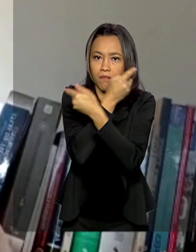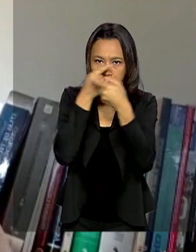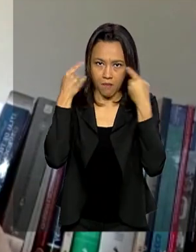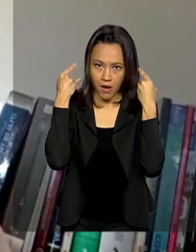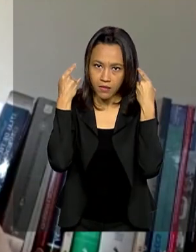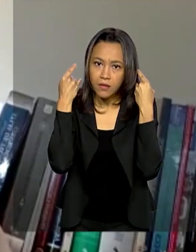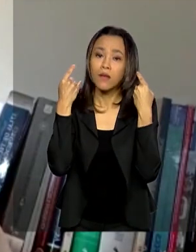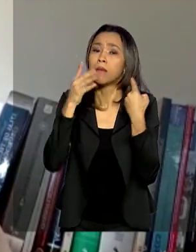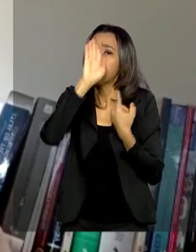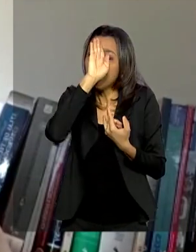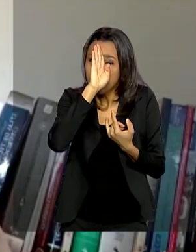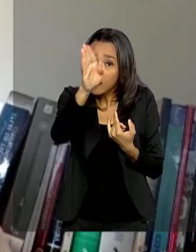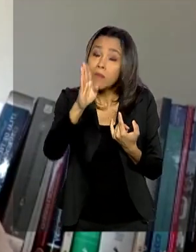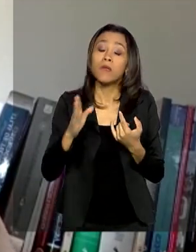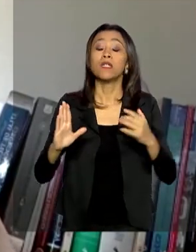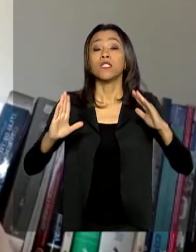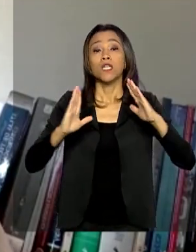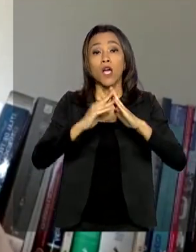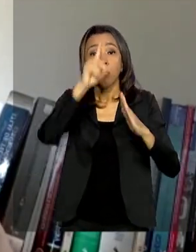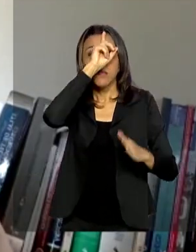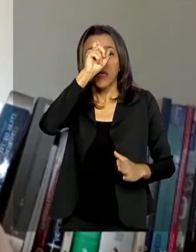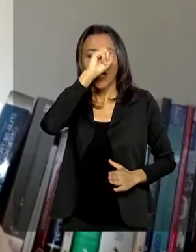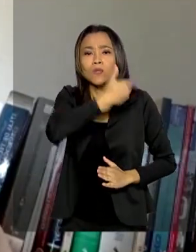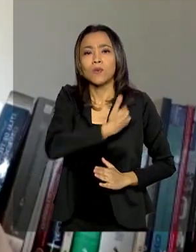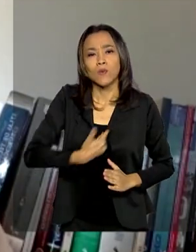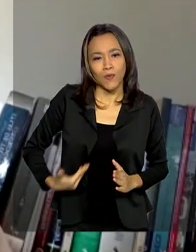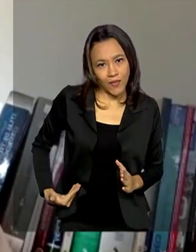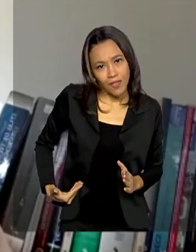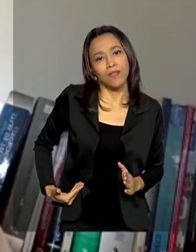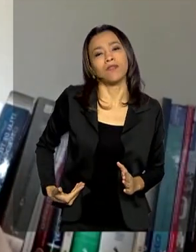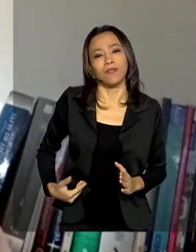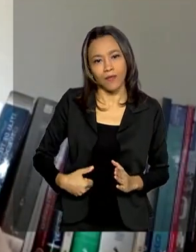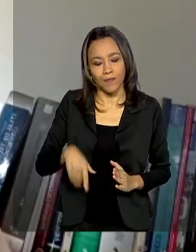preferencialmente em hospitais públicos, principalmente na própria rede de saúde. gente entrega grátis.